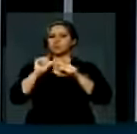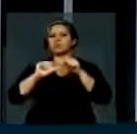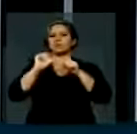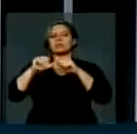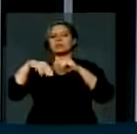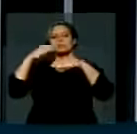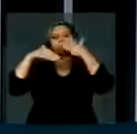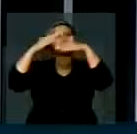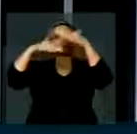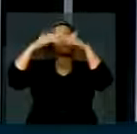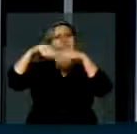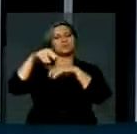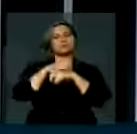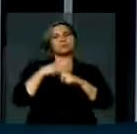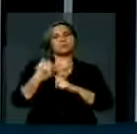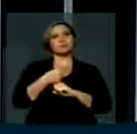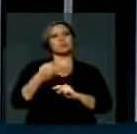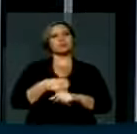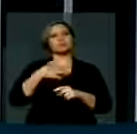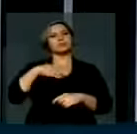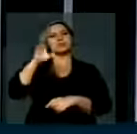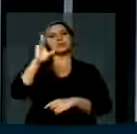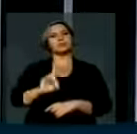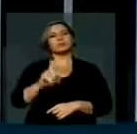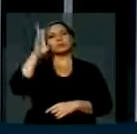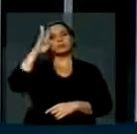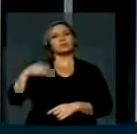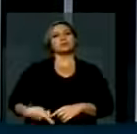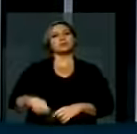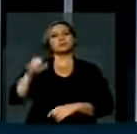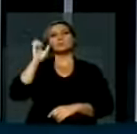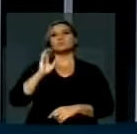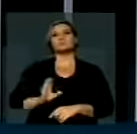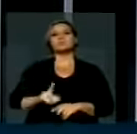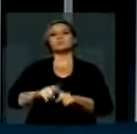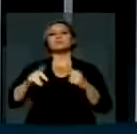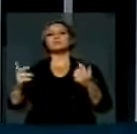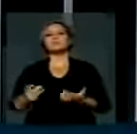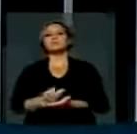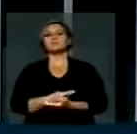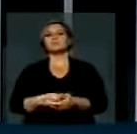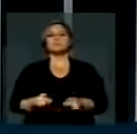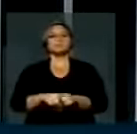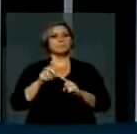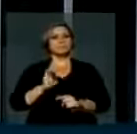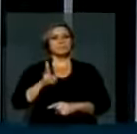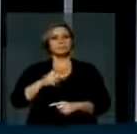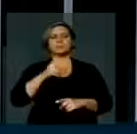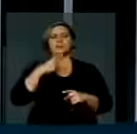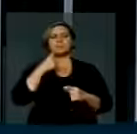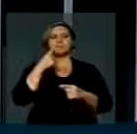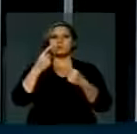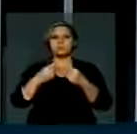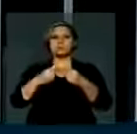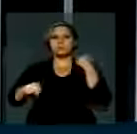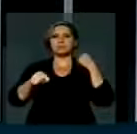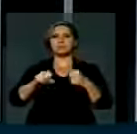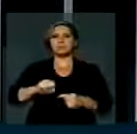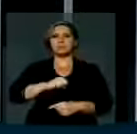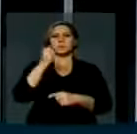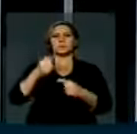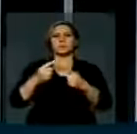de desenvolvimento social e de direitos humanos no país. No entanto, o partido sempre repudiou o uso da